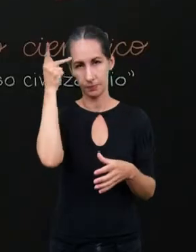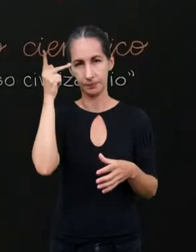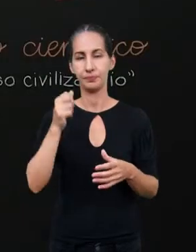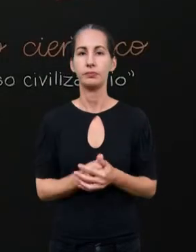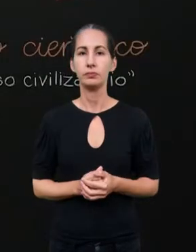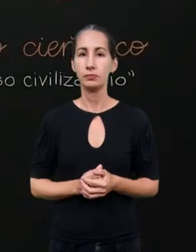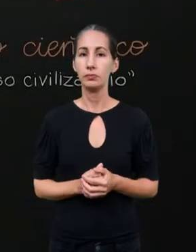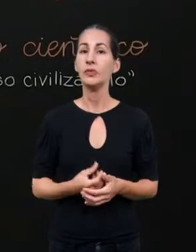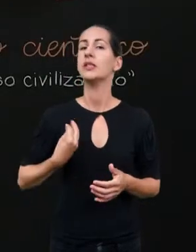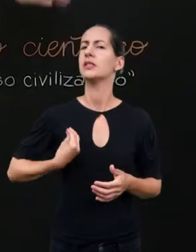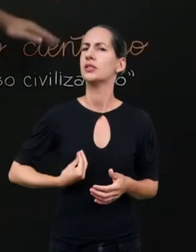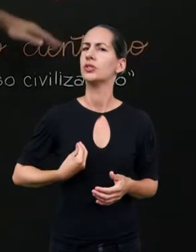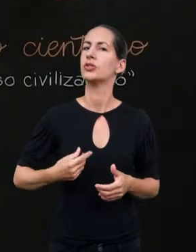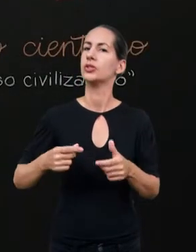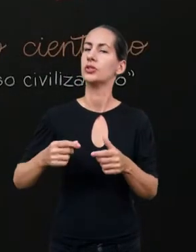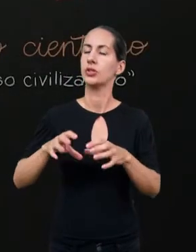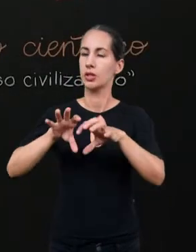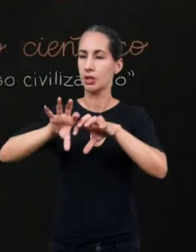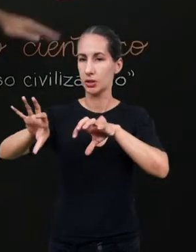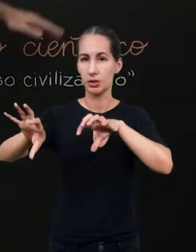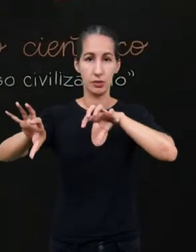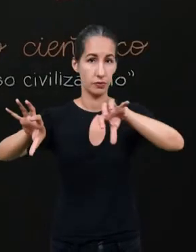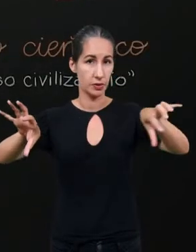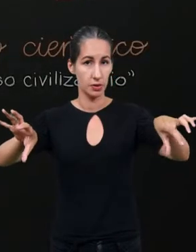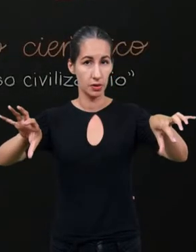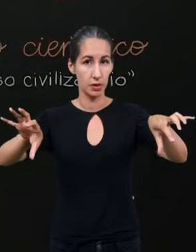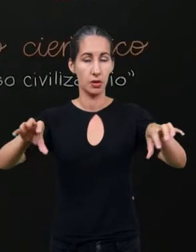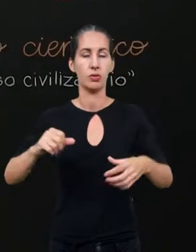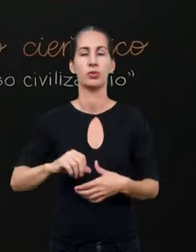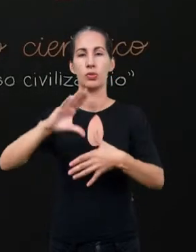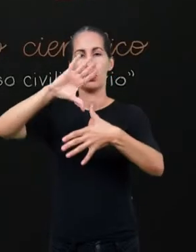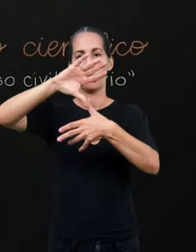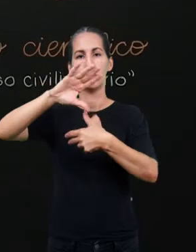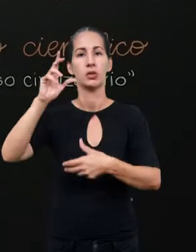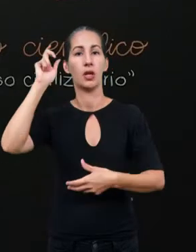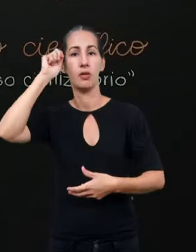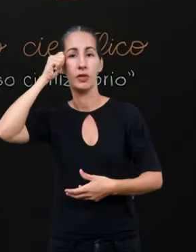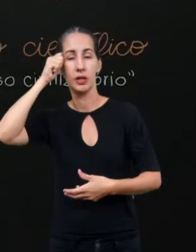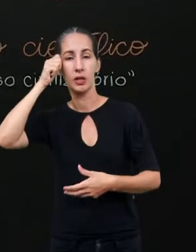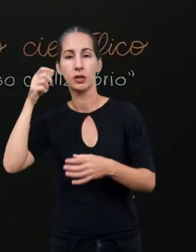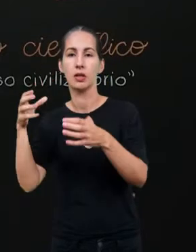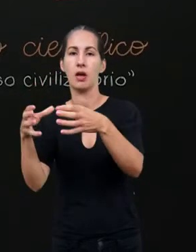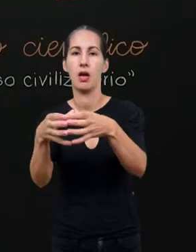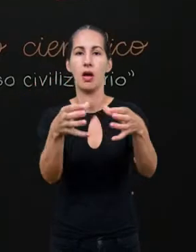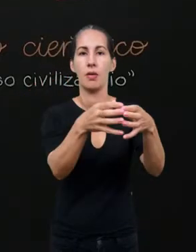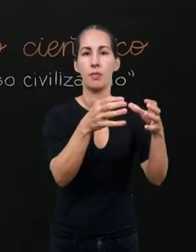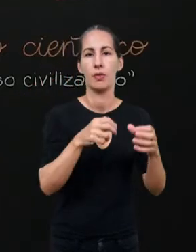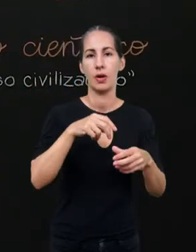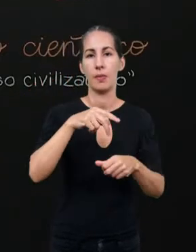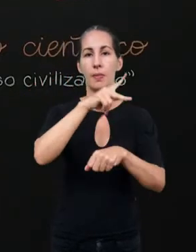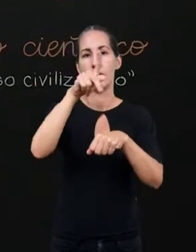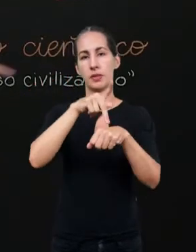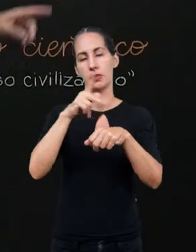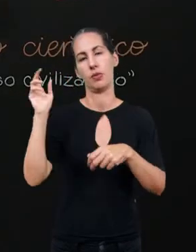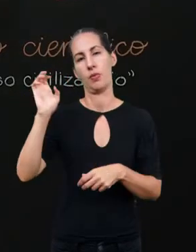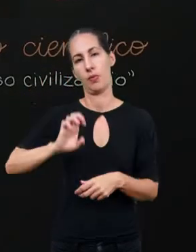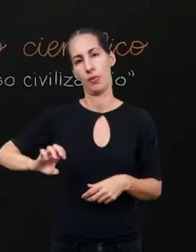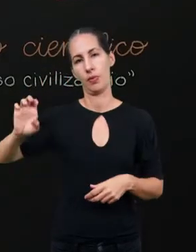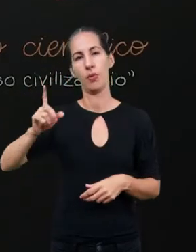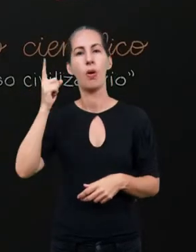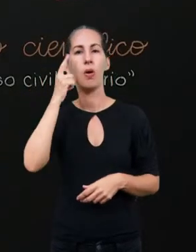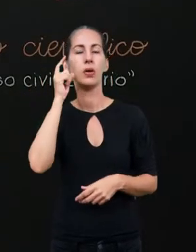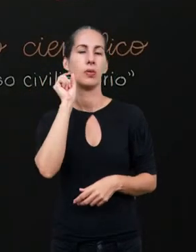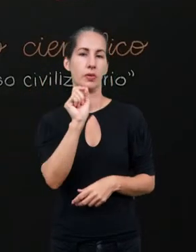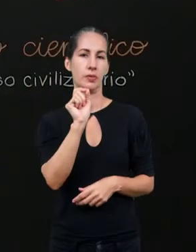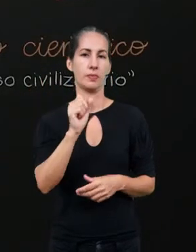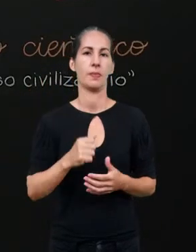Existe uma verdadeira divisão do continente africano entre as potências europeias. E olha que